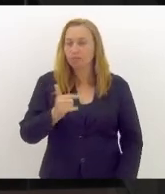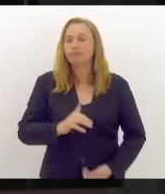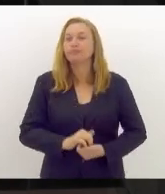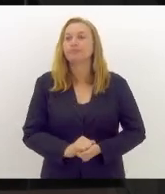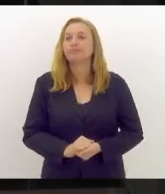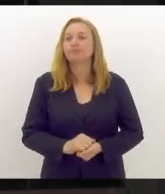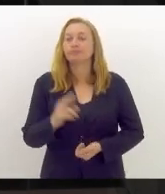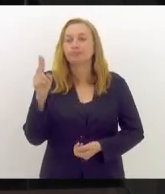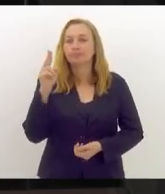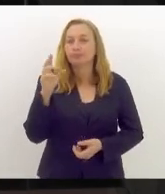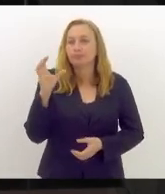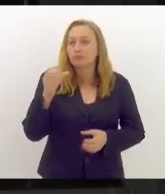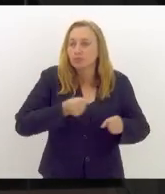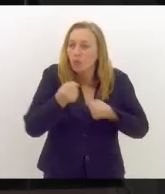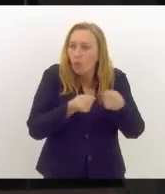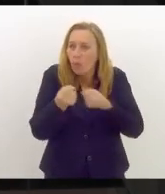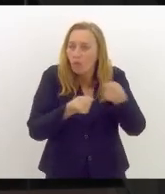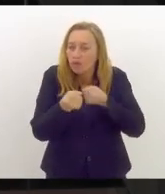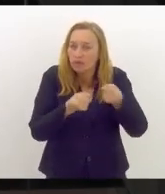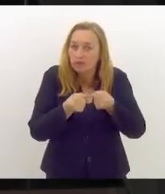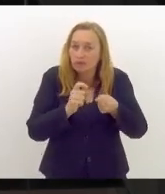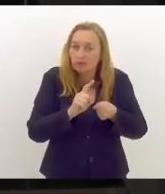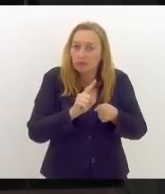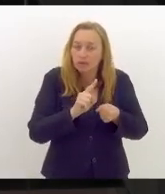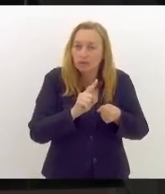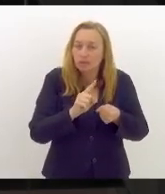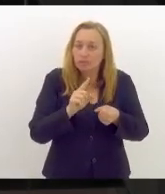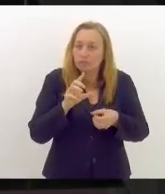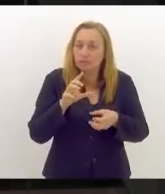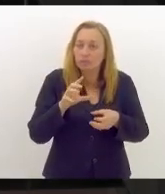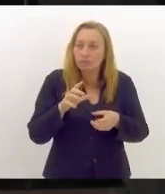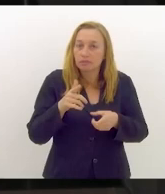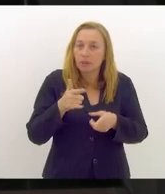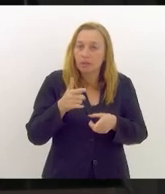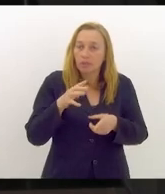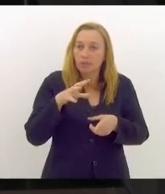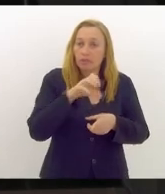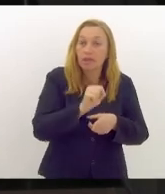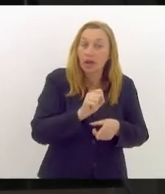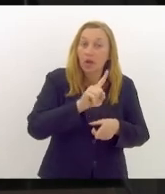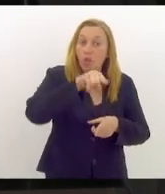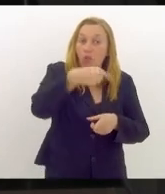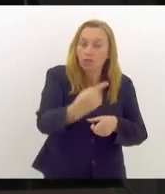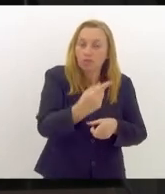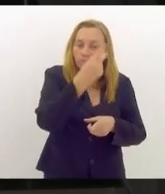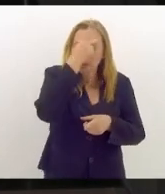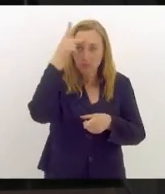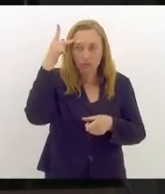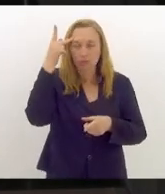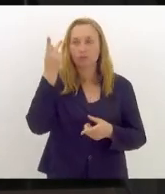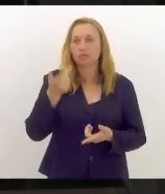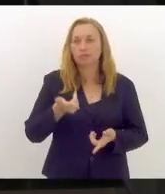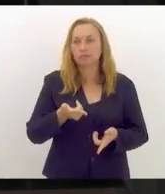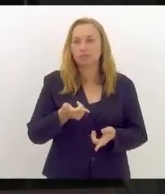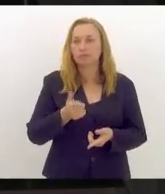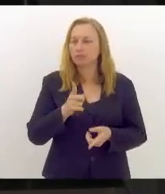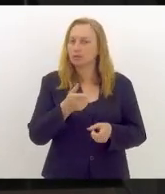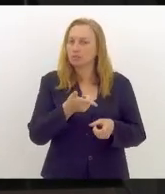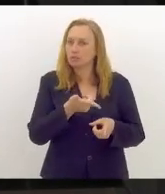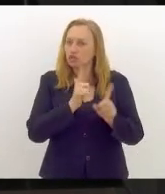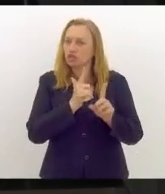corria atrás de um outro cidadão para rendê-lo ou, quiçá, atirar.